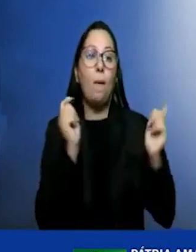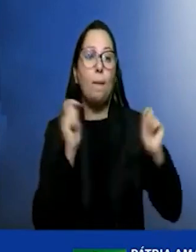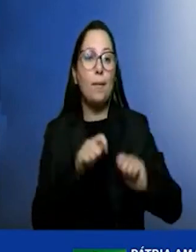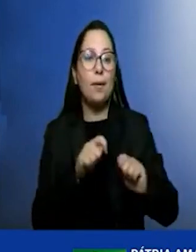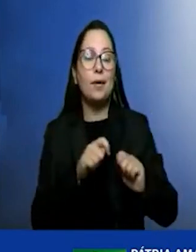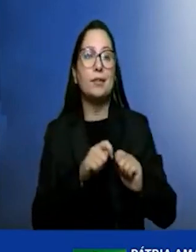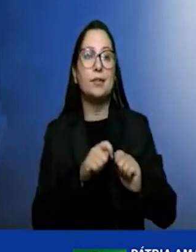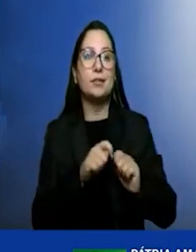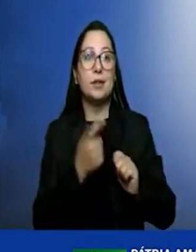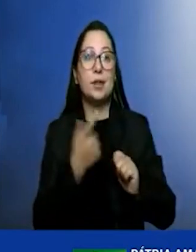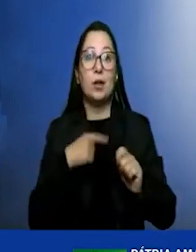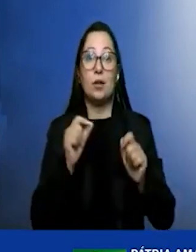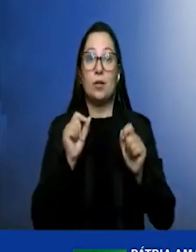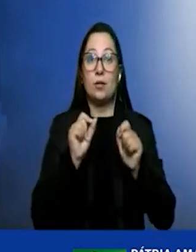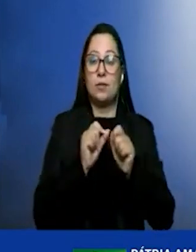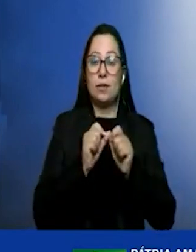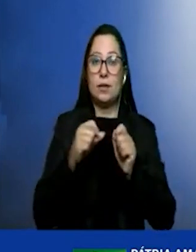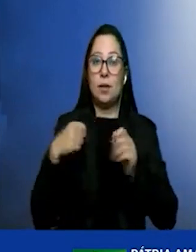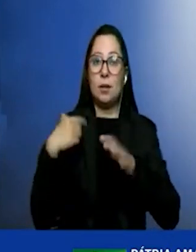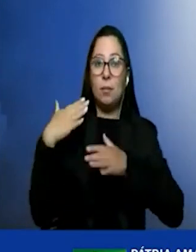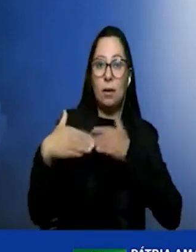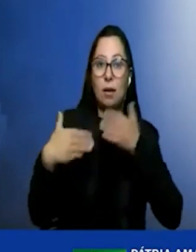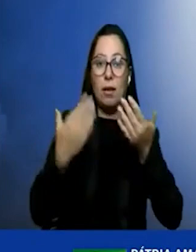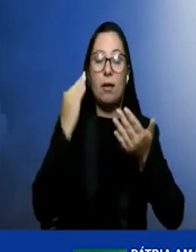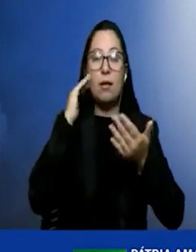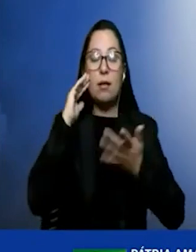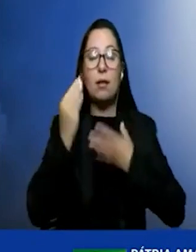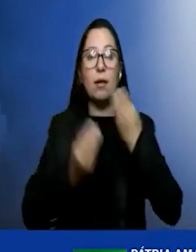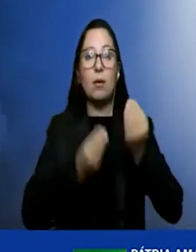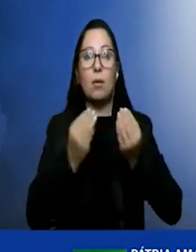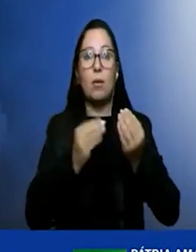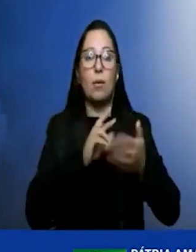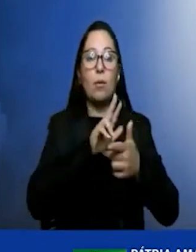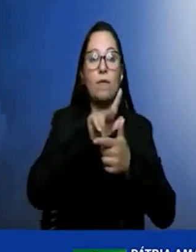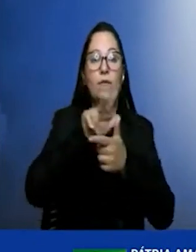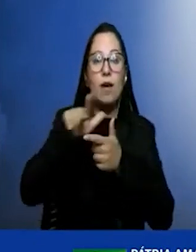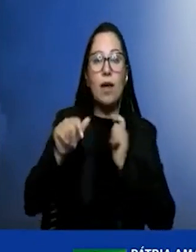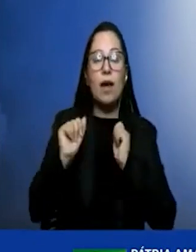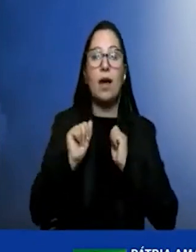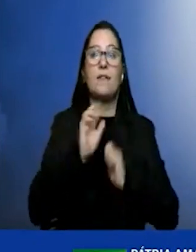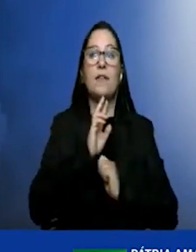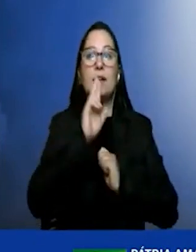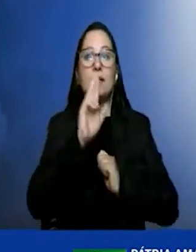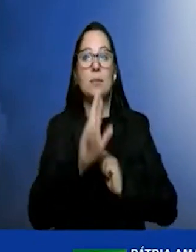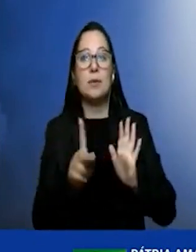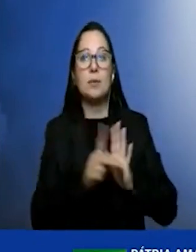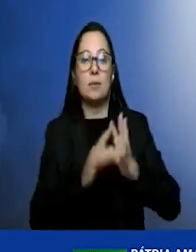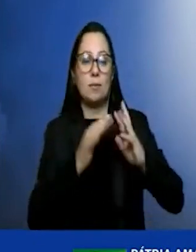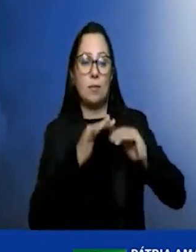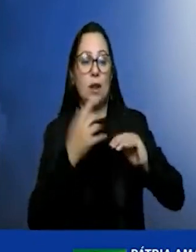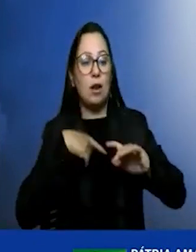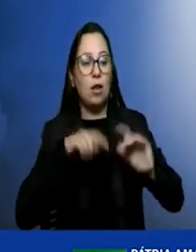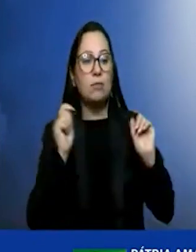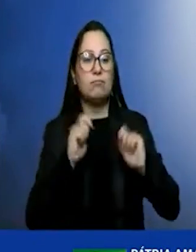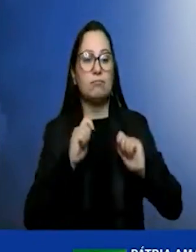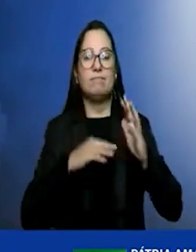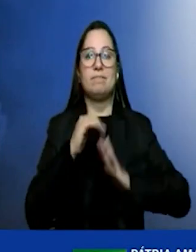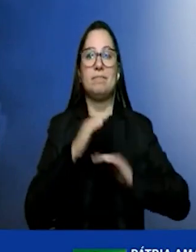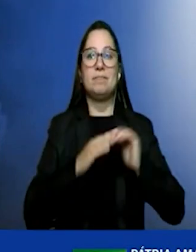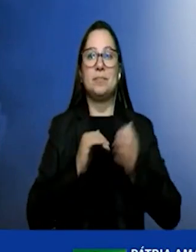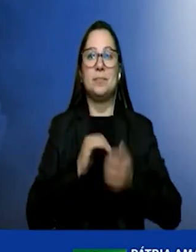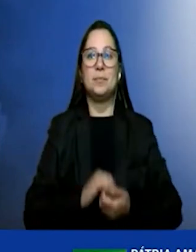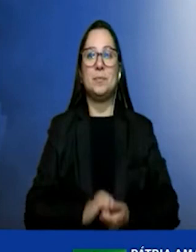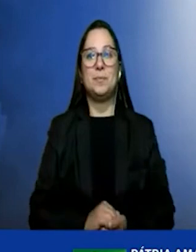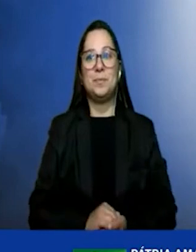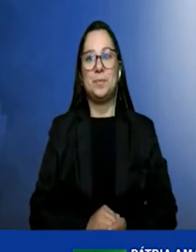o que a gente pode fazer para entender variáveis, eventuais, respostas do motor, nós faremos. Obrigado. Obrigado pela